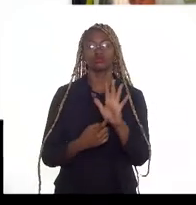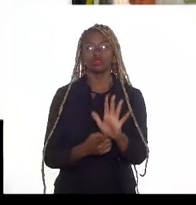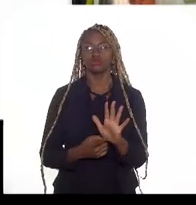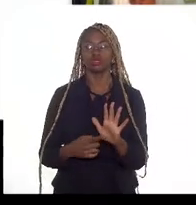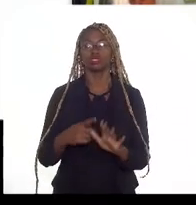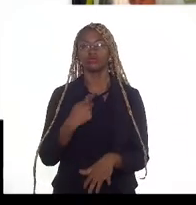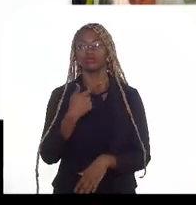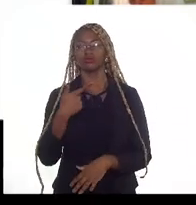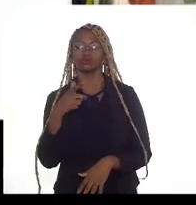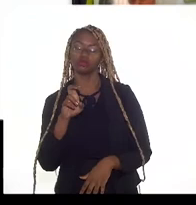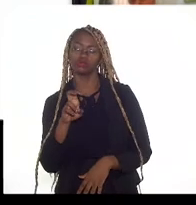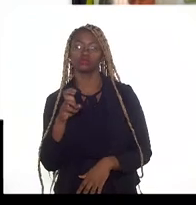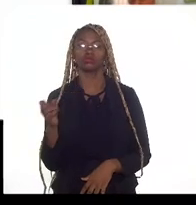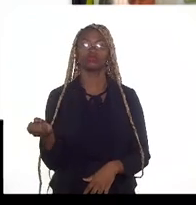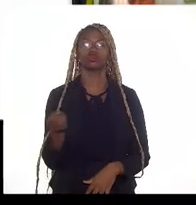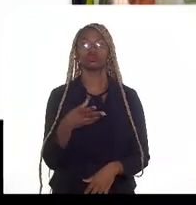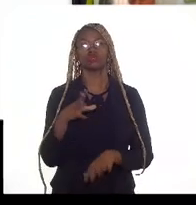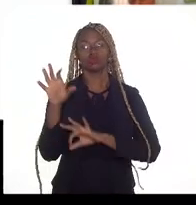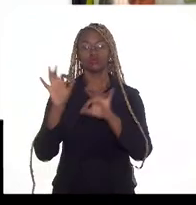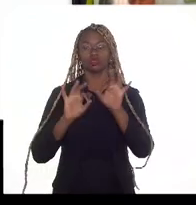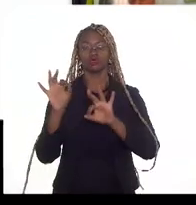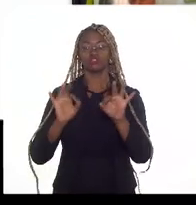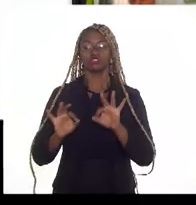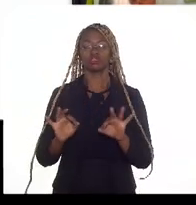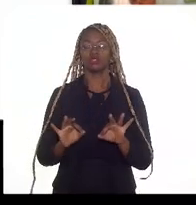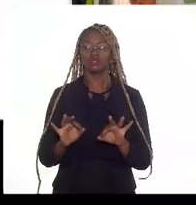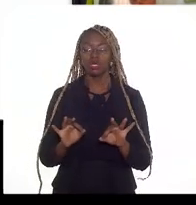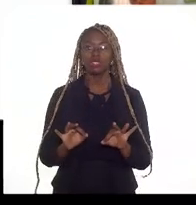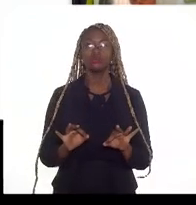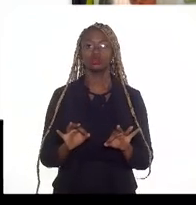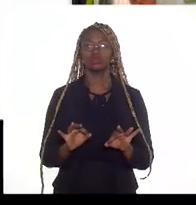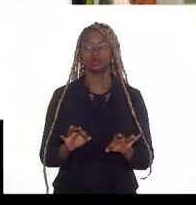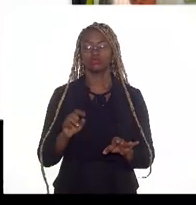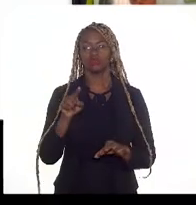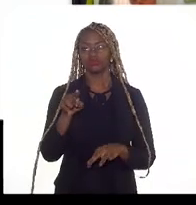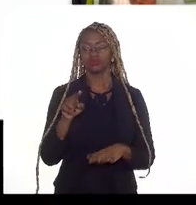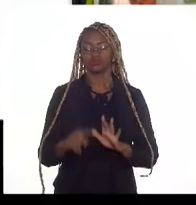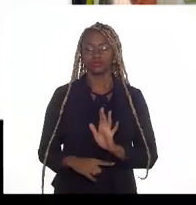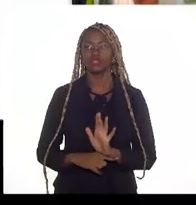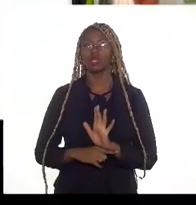por 25 novos FPSO projetados e que isso ocorra